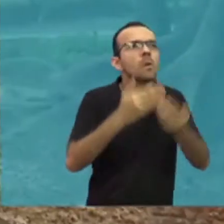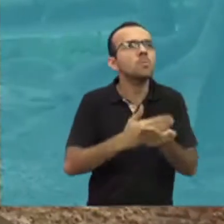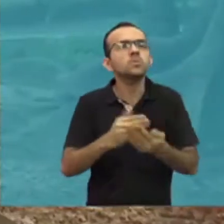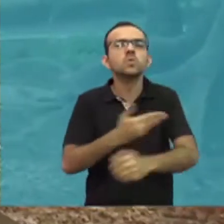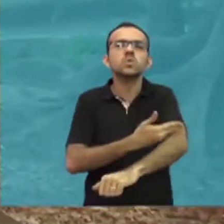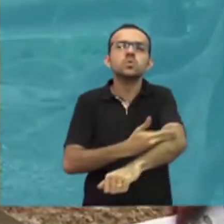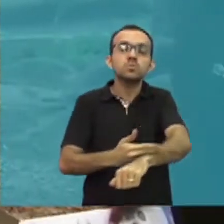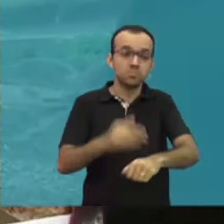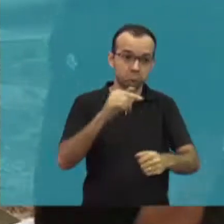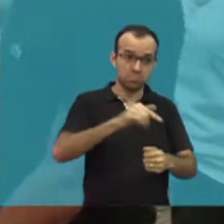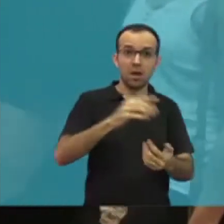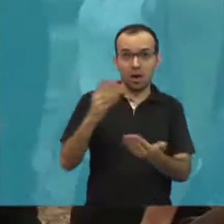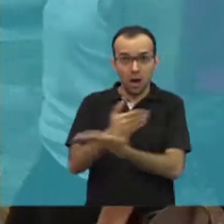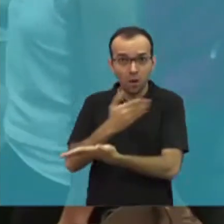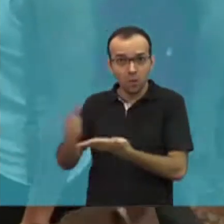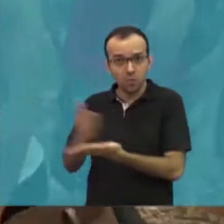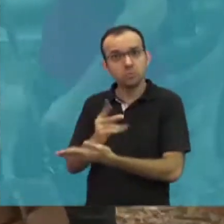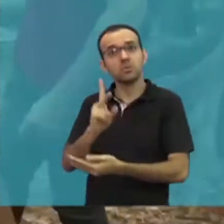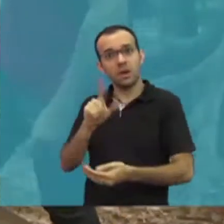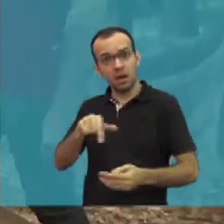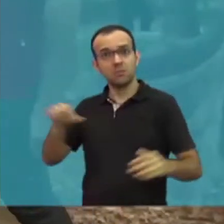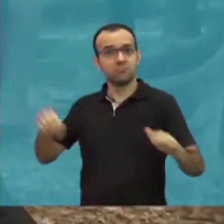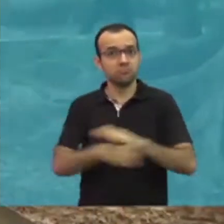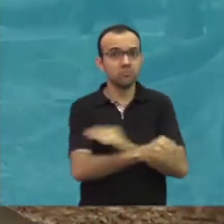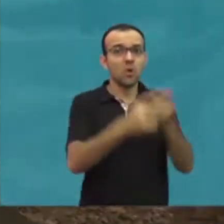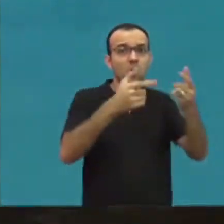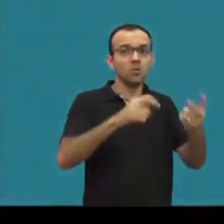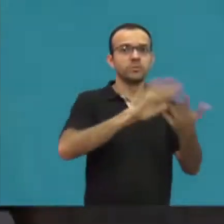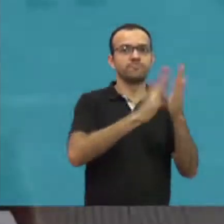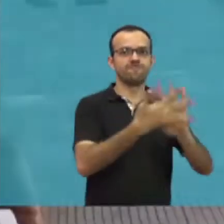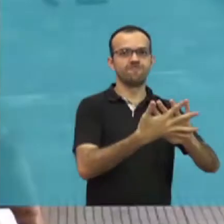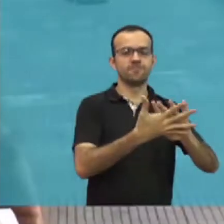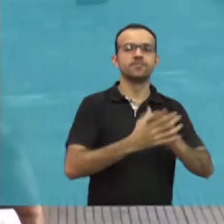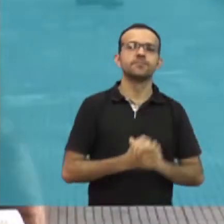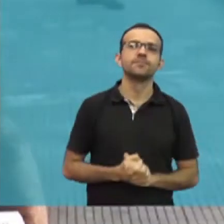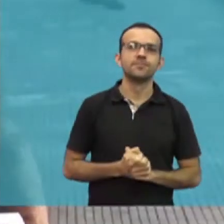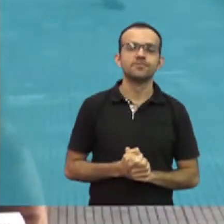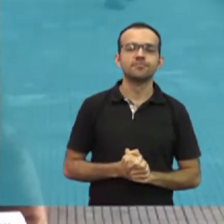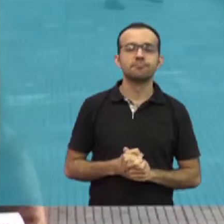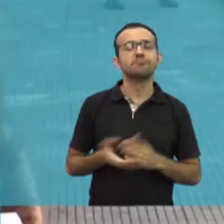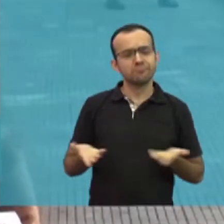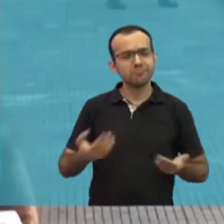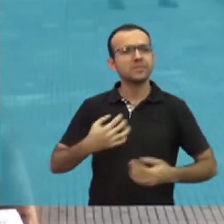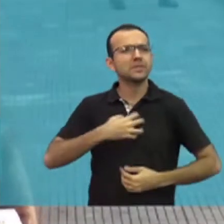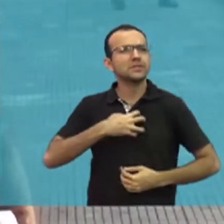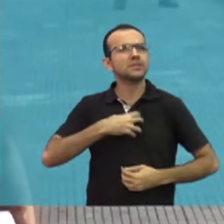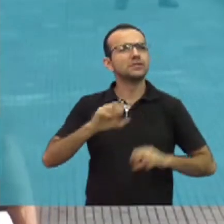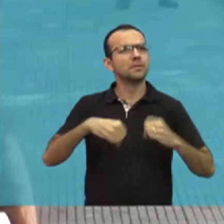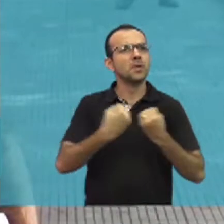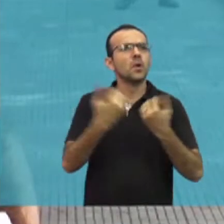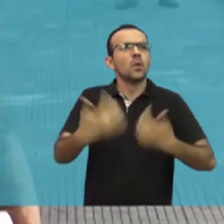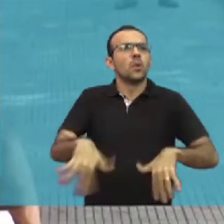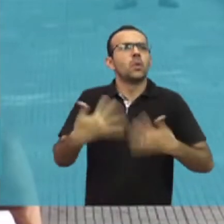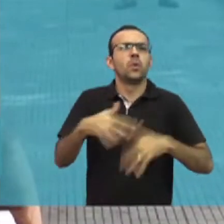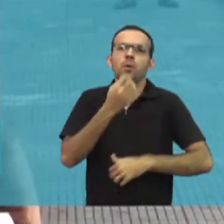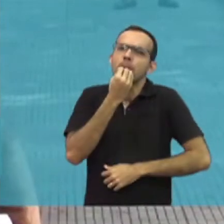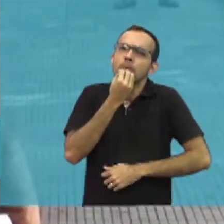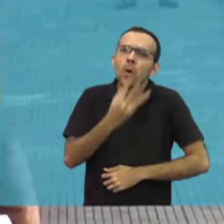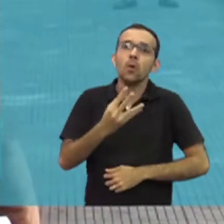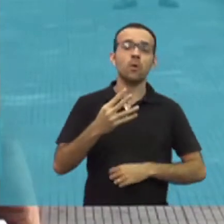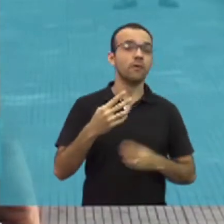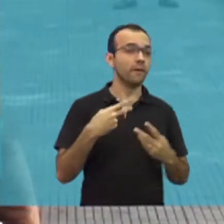campus da UFC vai ser a nova casa de muitos deles. Eu achei a oportunidade desse seminário muito boa, principalmente de